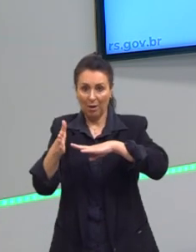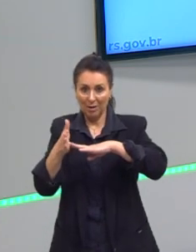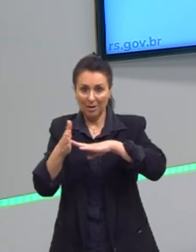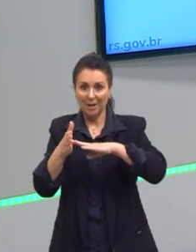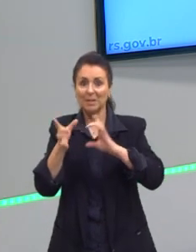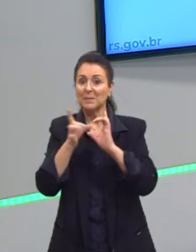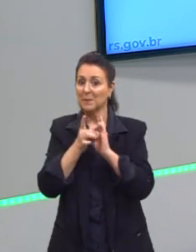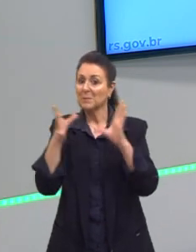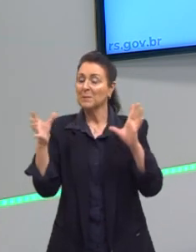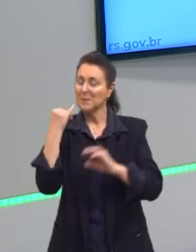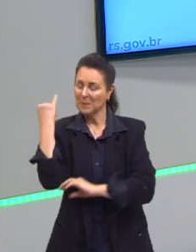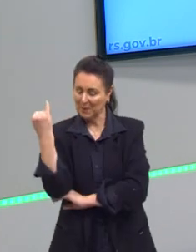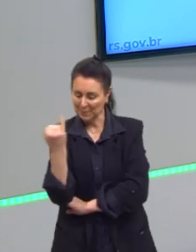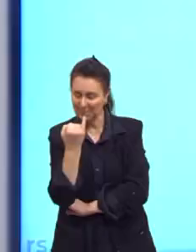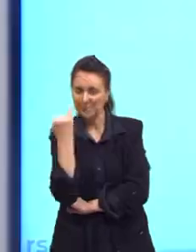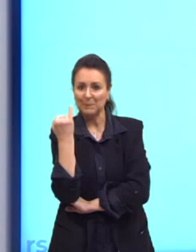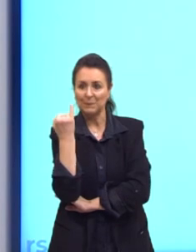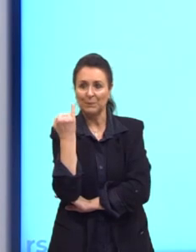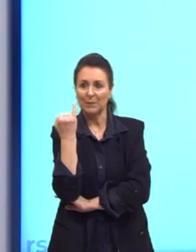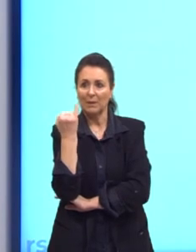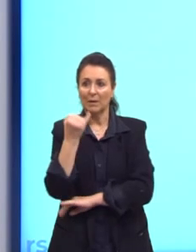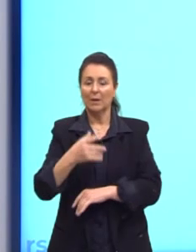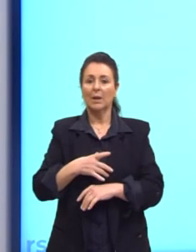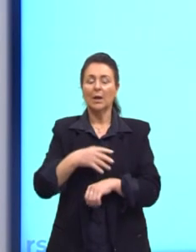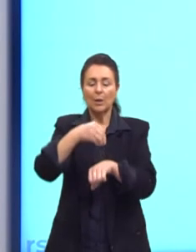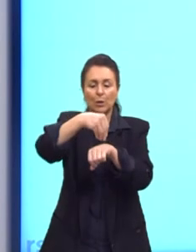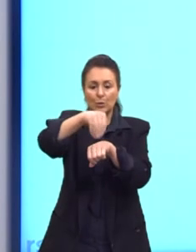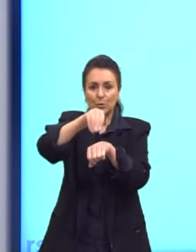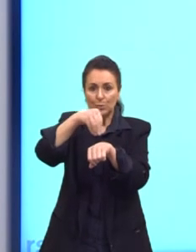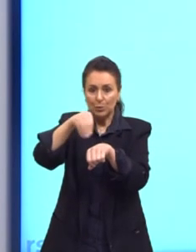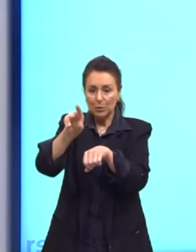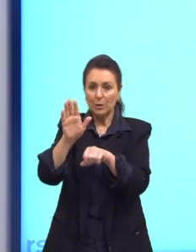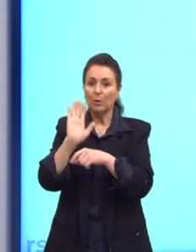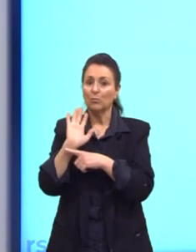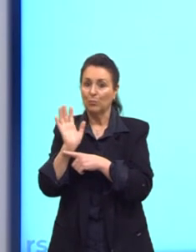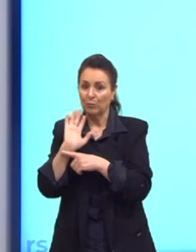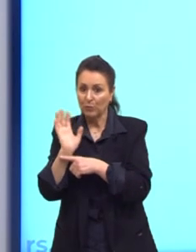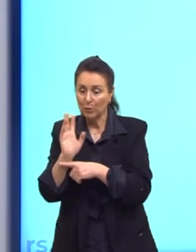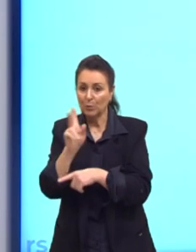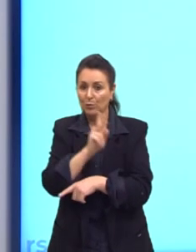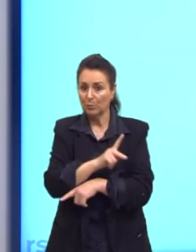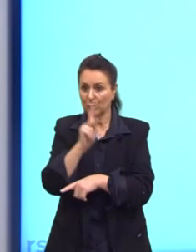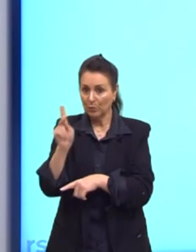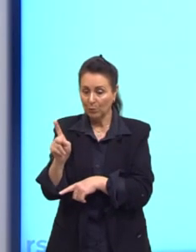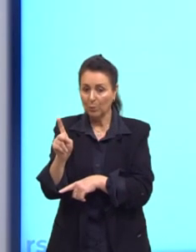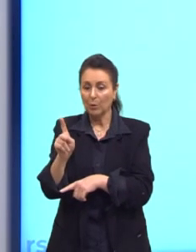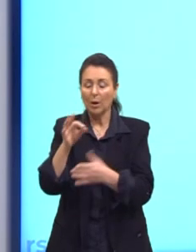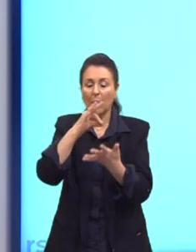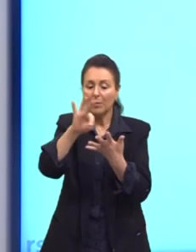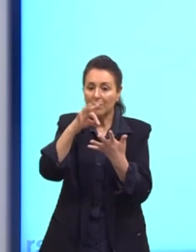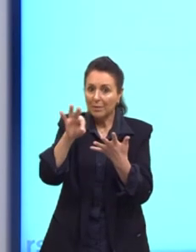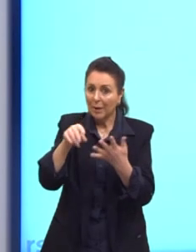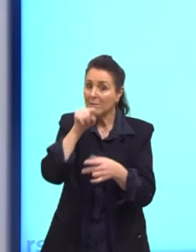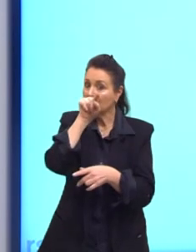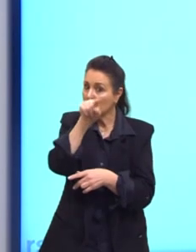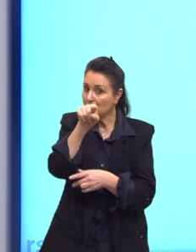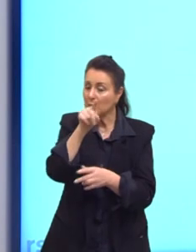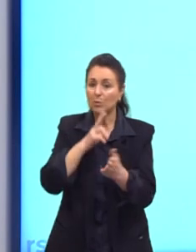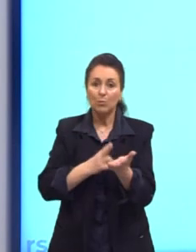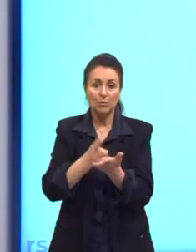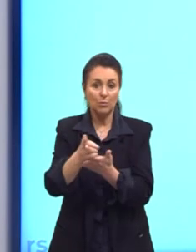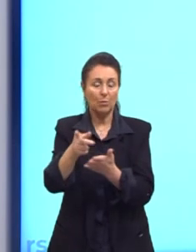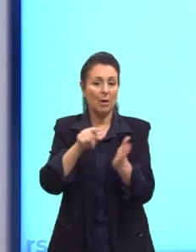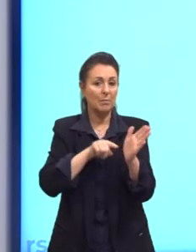democracia. Então, mais ou menos, turma, alguns aspectos, alguns principais pontos para você continuar pesquisando sobre